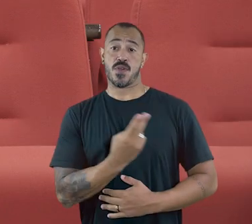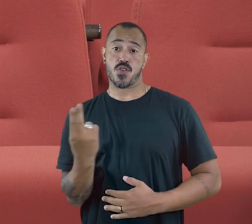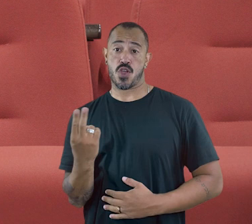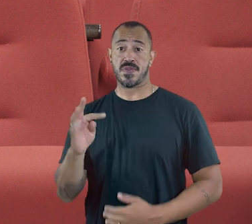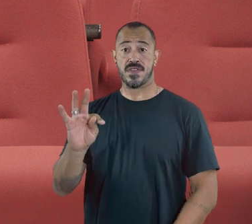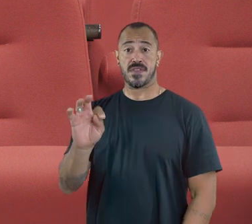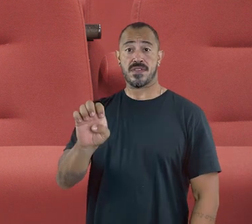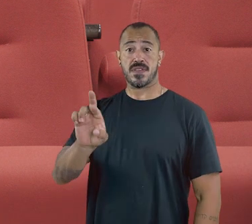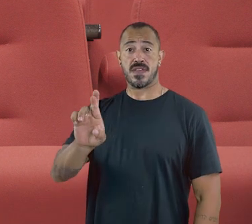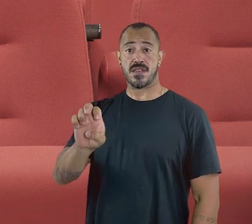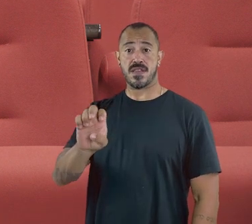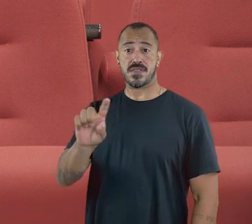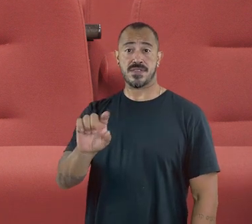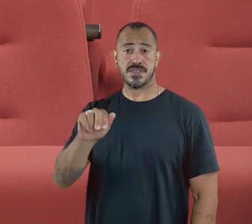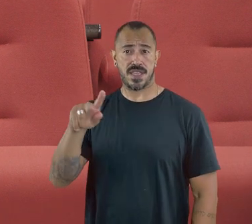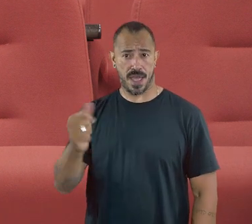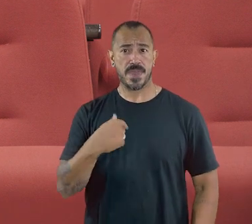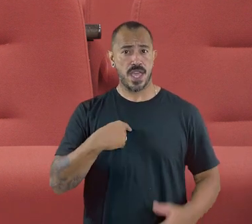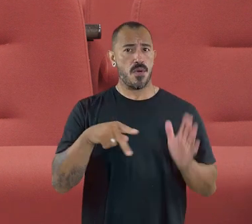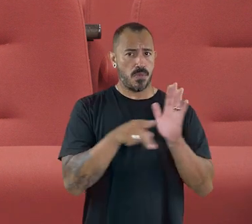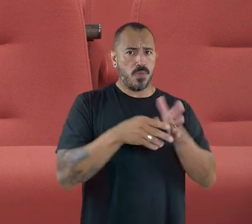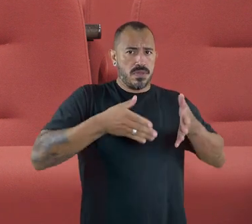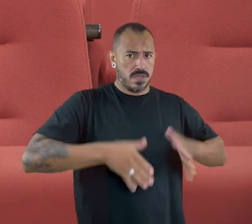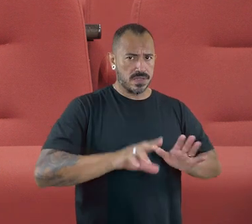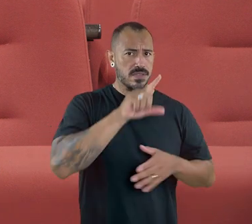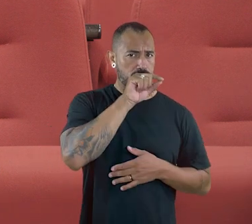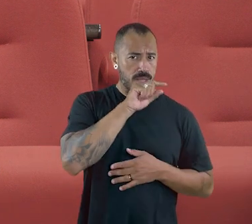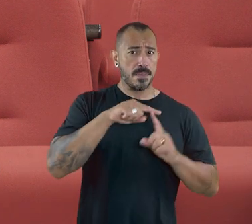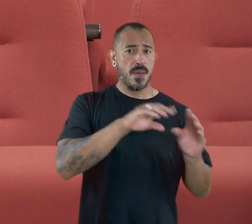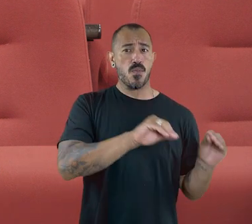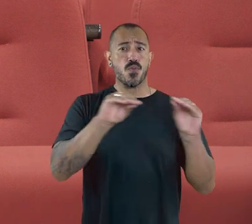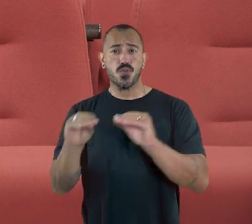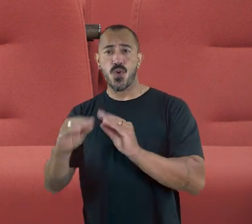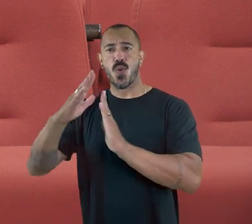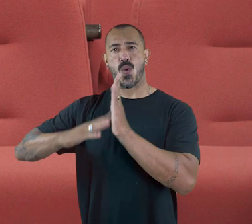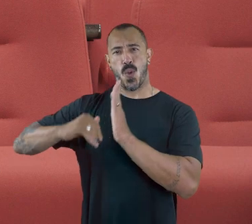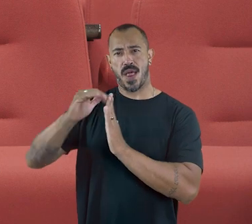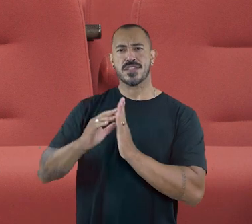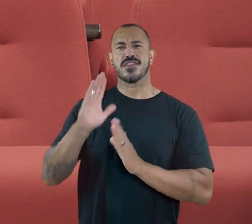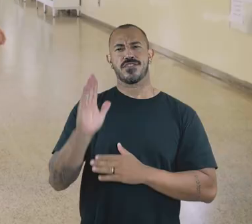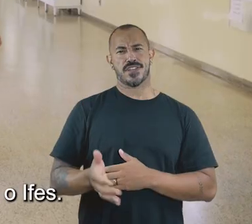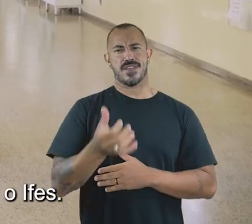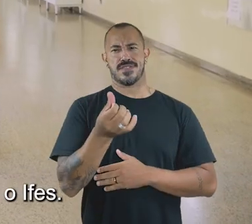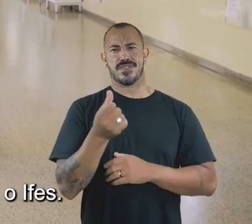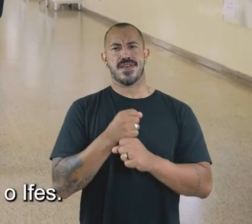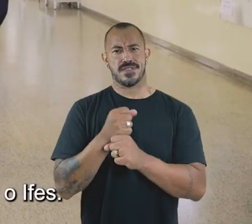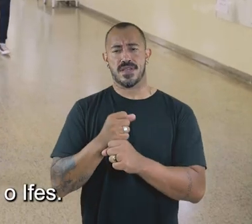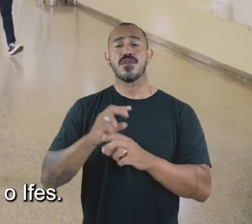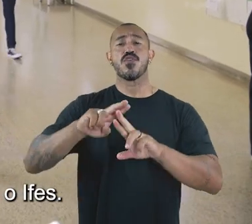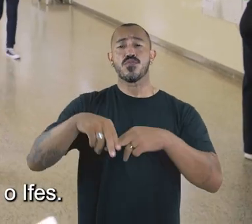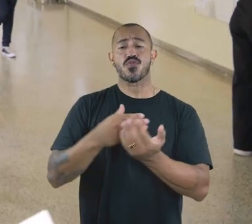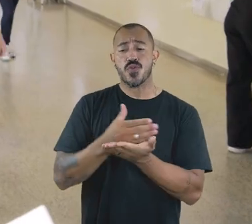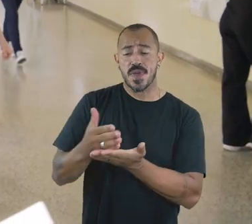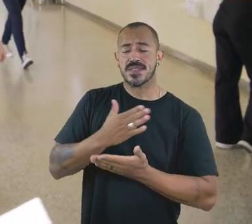Meu nome é Terezinha Xepa, eu sou natural de Santa Tereza, mas moro em Colatina já tem uns seis anos, mais ou menos. Foi quando começou a minha